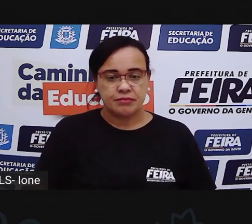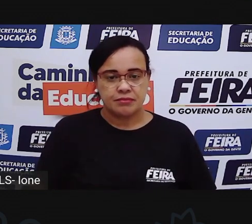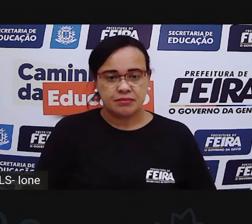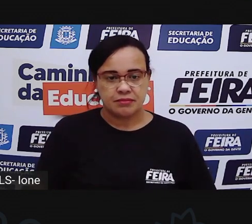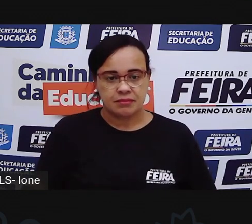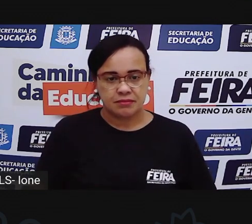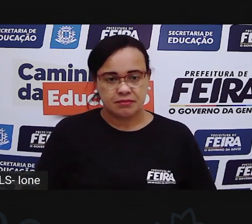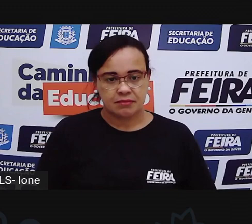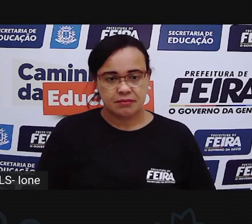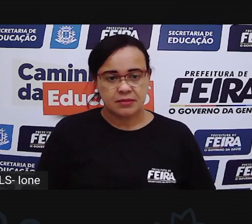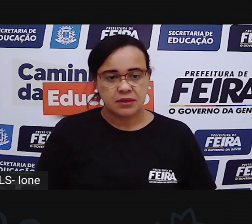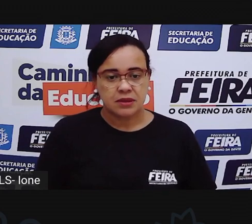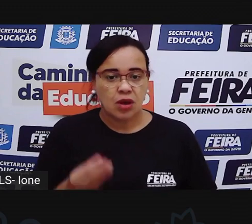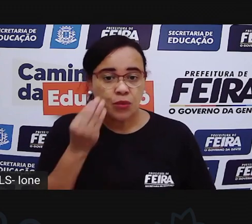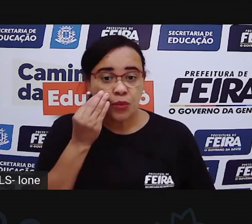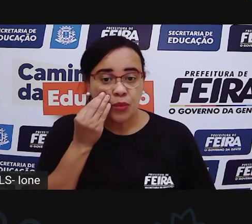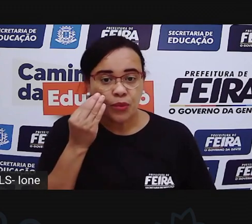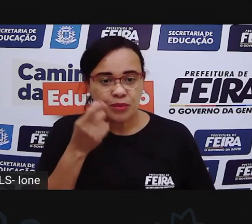Vocês podem, ó.